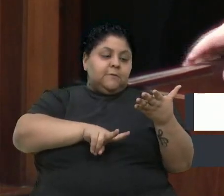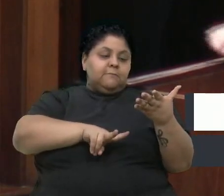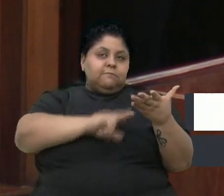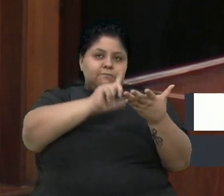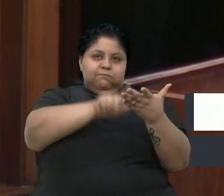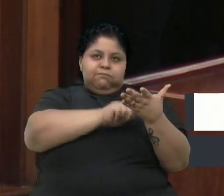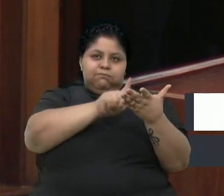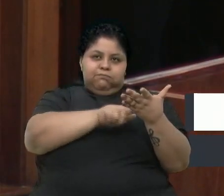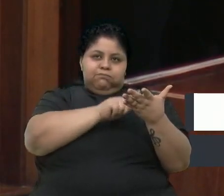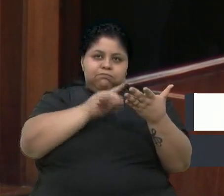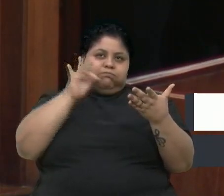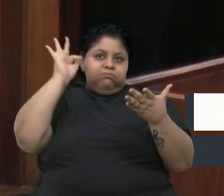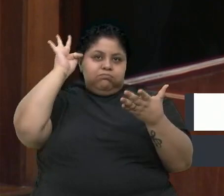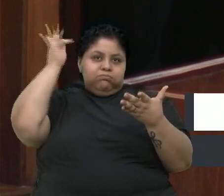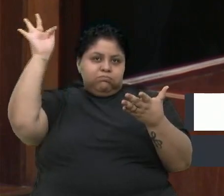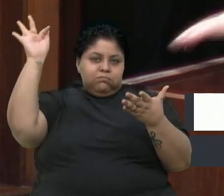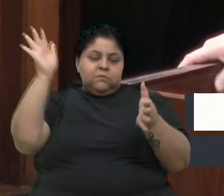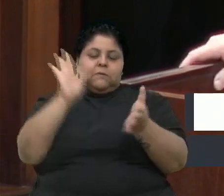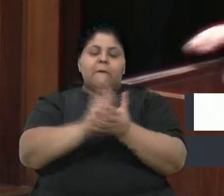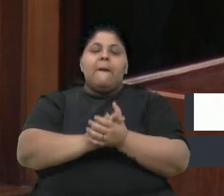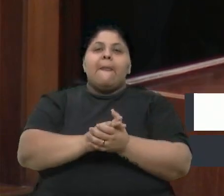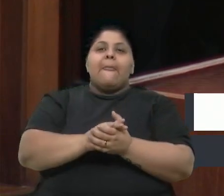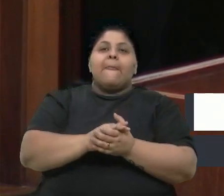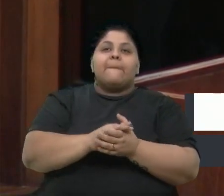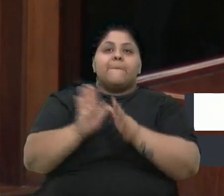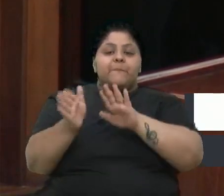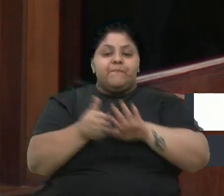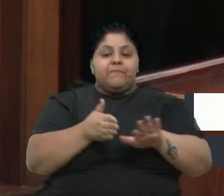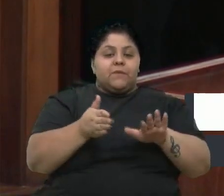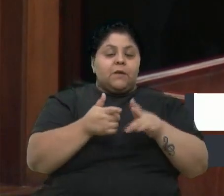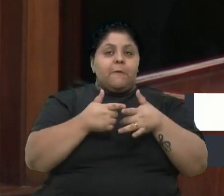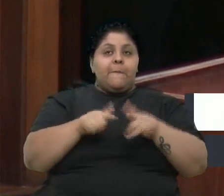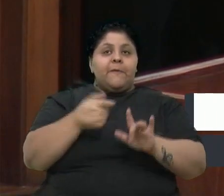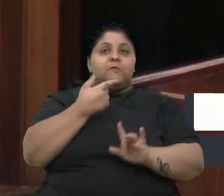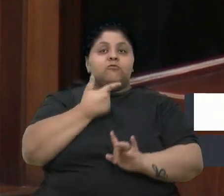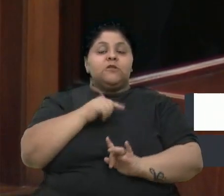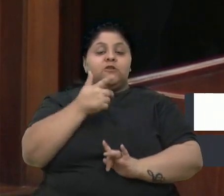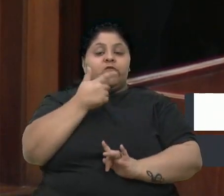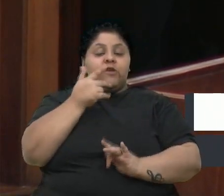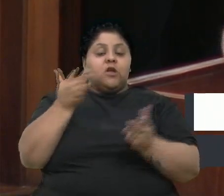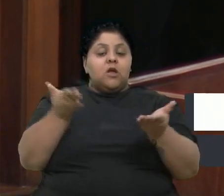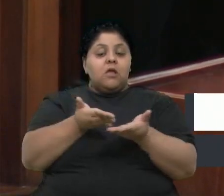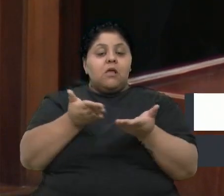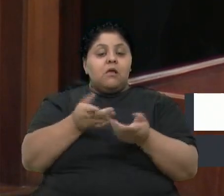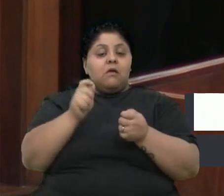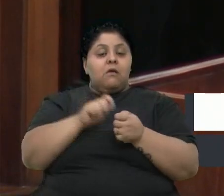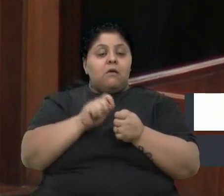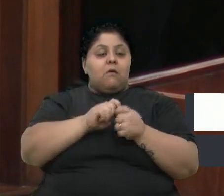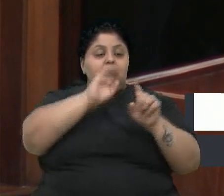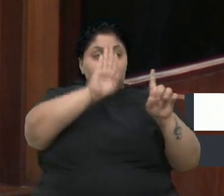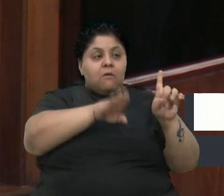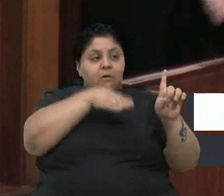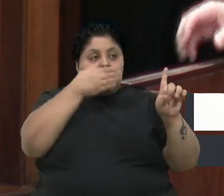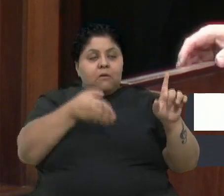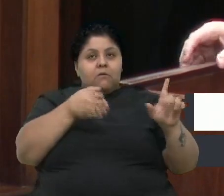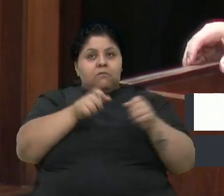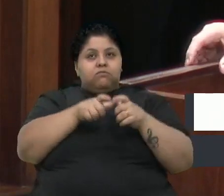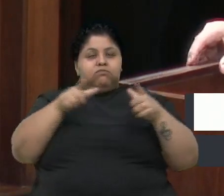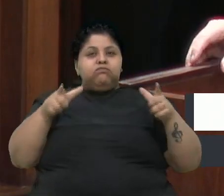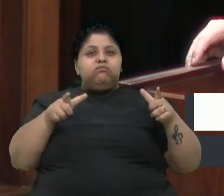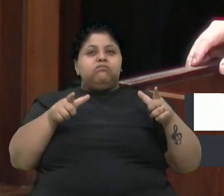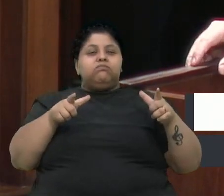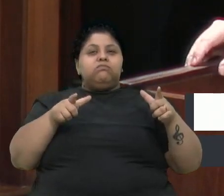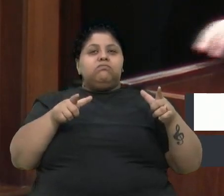de filosofia. Mas gostaria hoje aqui de ocupar esse espaço para fazer uma homenagem ao Grande Oriente